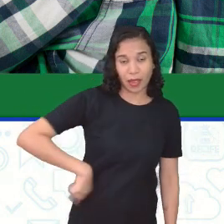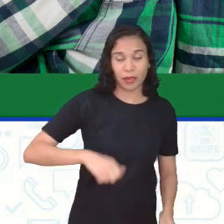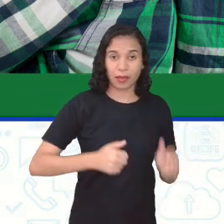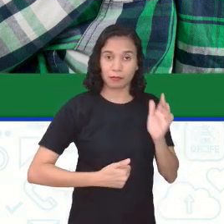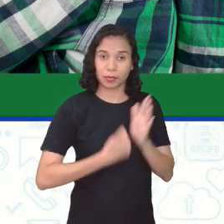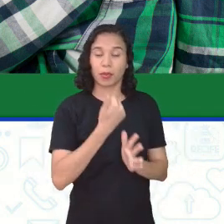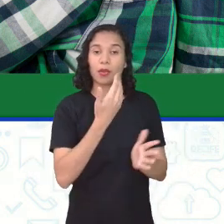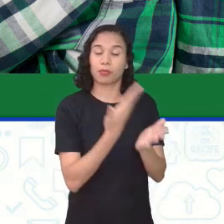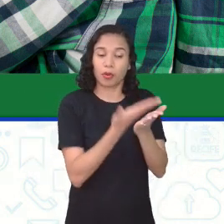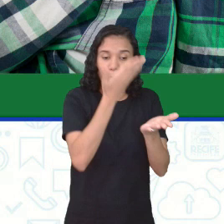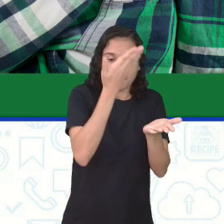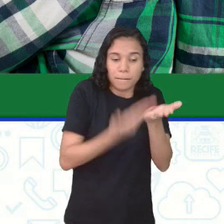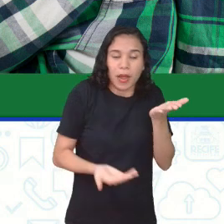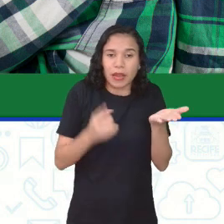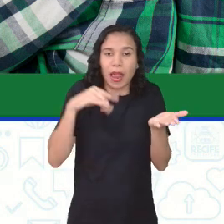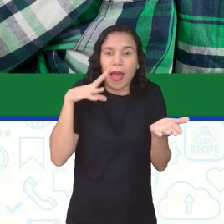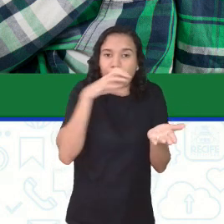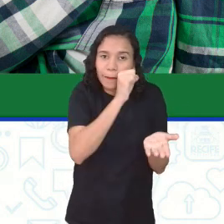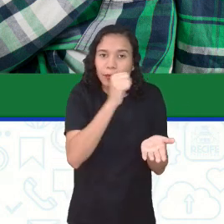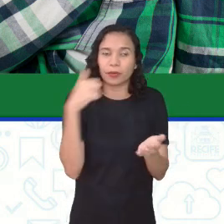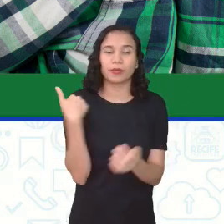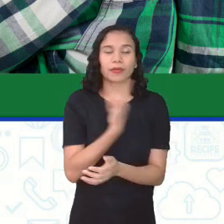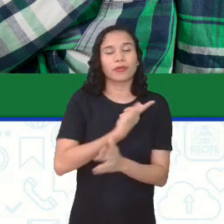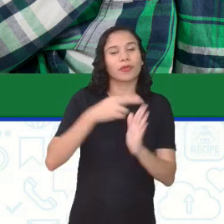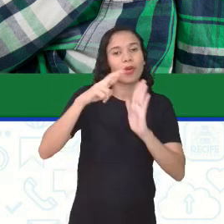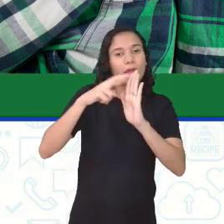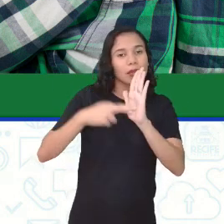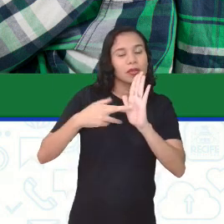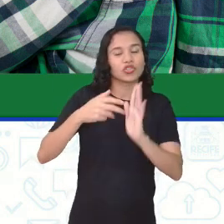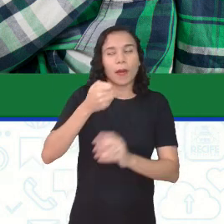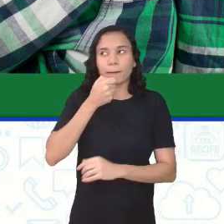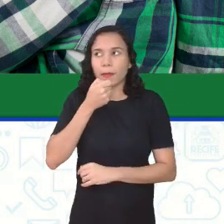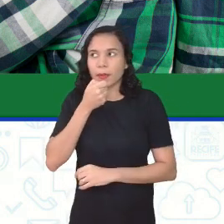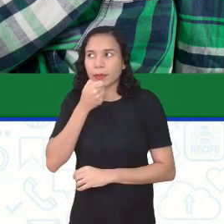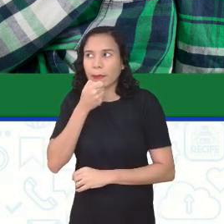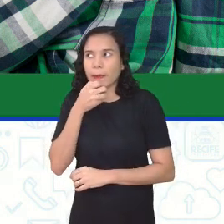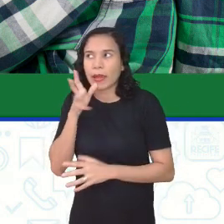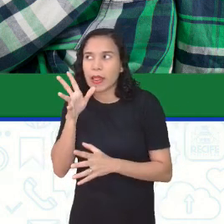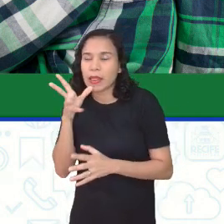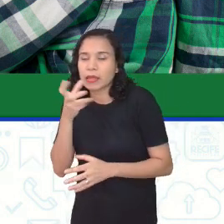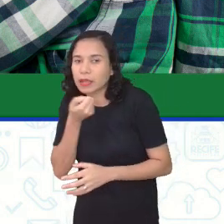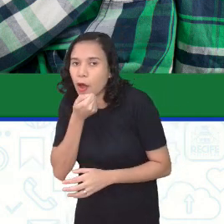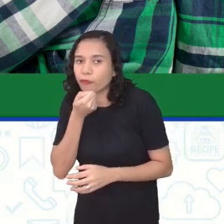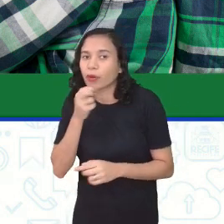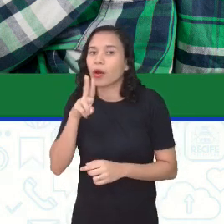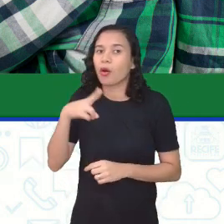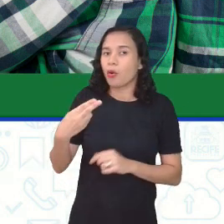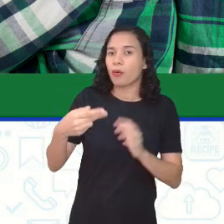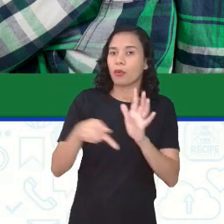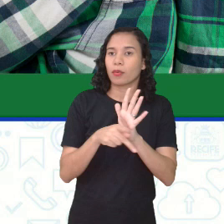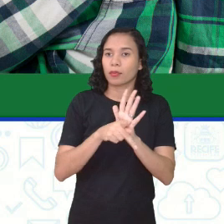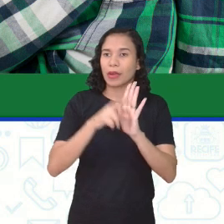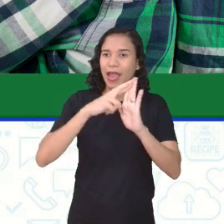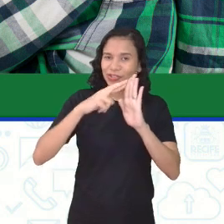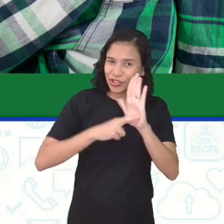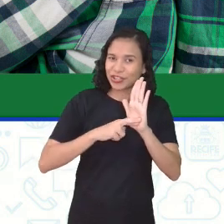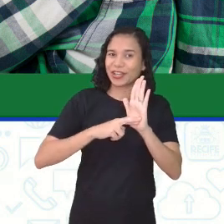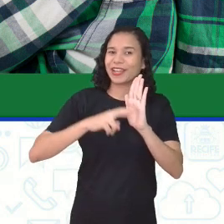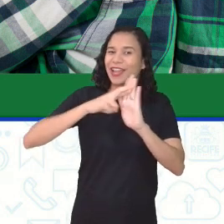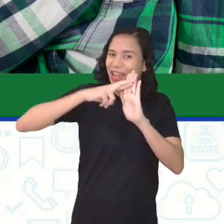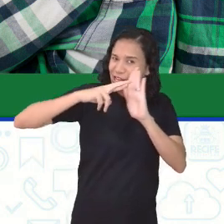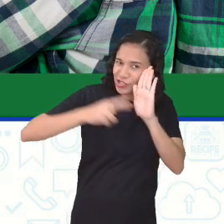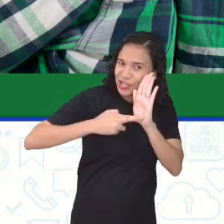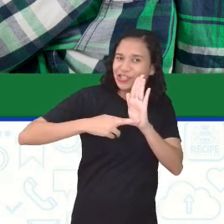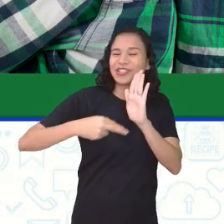porque ela se perde, né, gente? A não ser que a gente registre grave ou registre, registre, registre, registre,